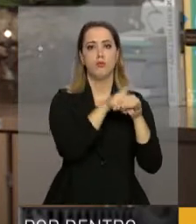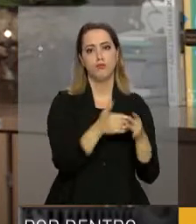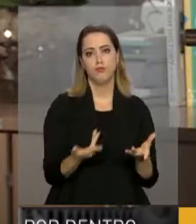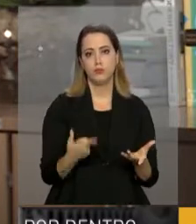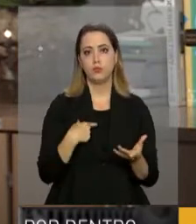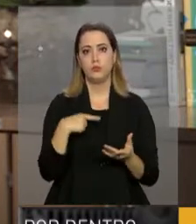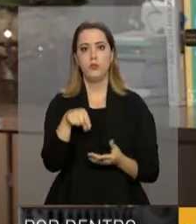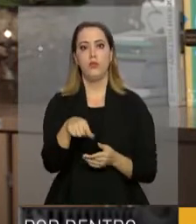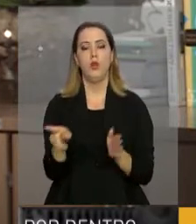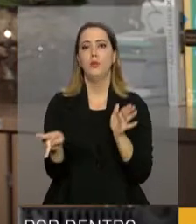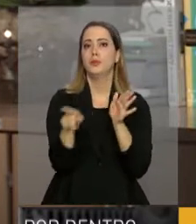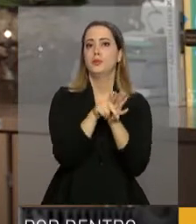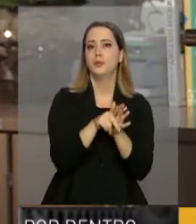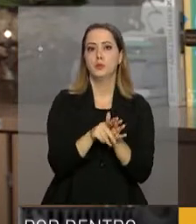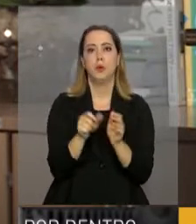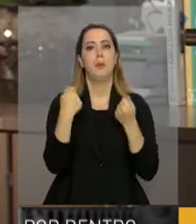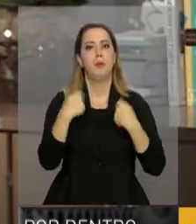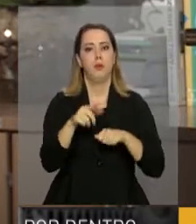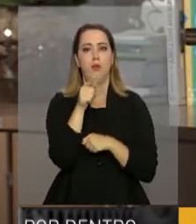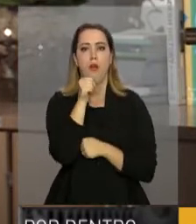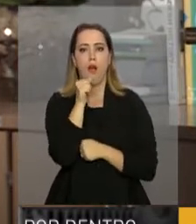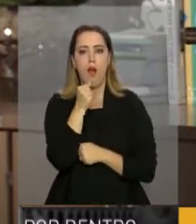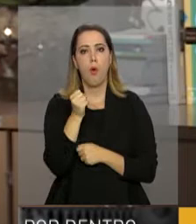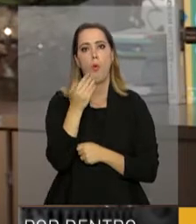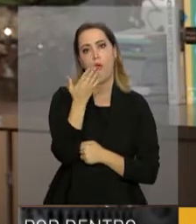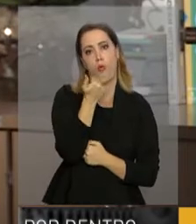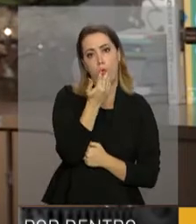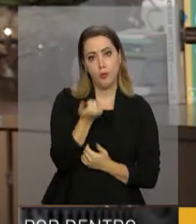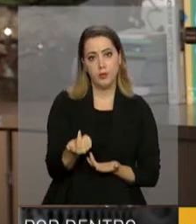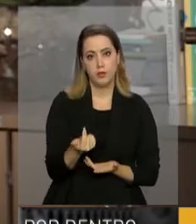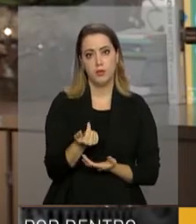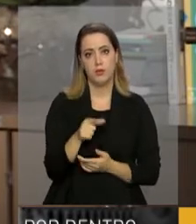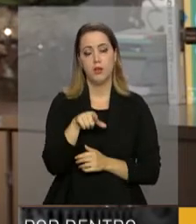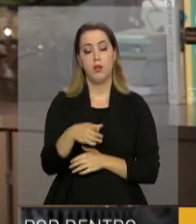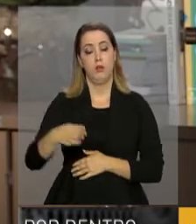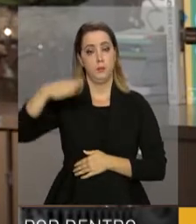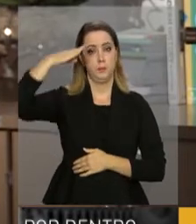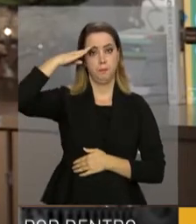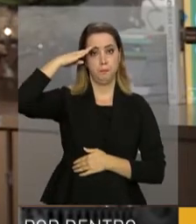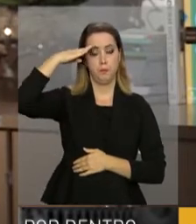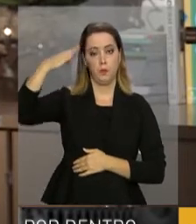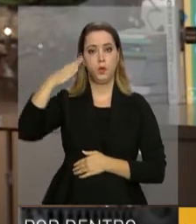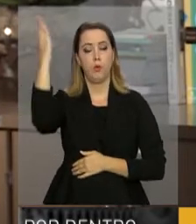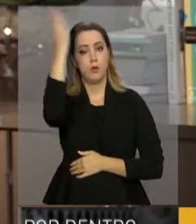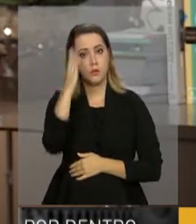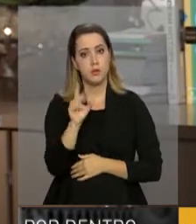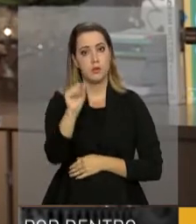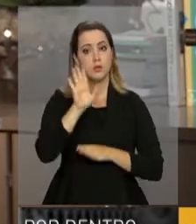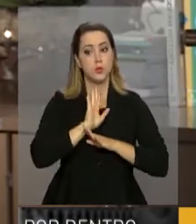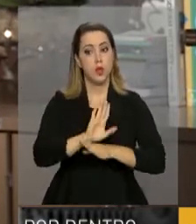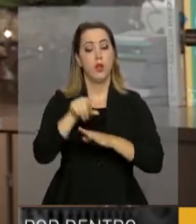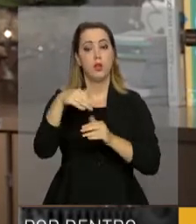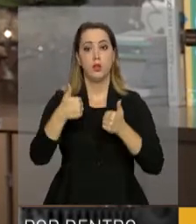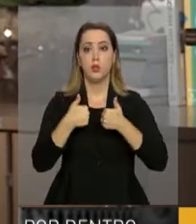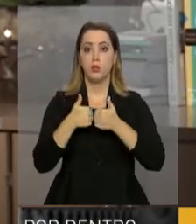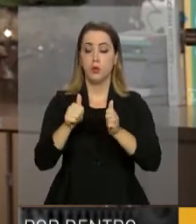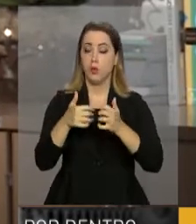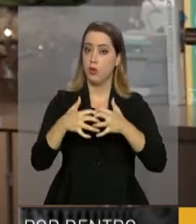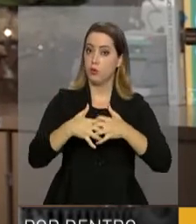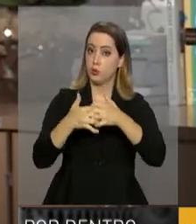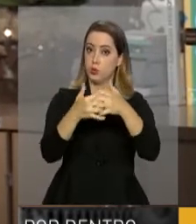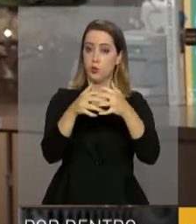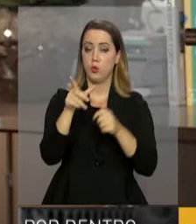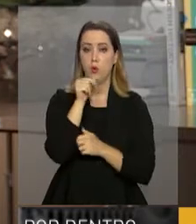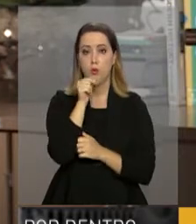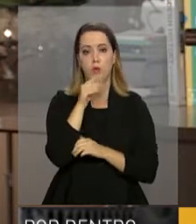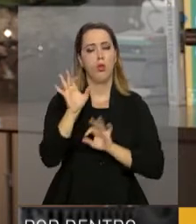satisfação da sua necessidade, pela fome ou pela falta d'água. Pois bem, com o exército brasileiro que toca o carro-pipa, não existe isso, não existe